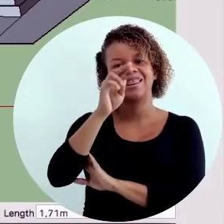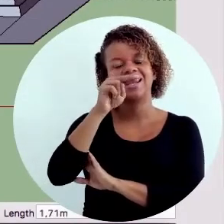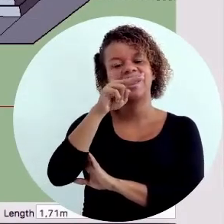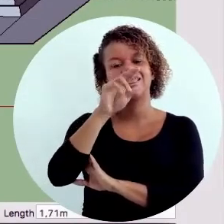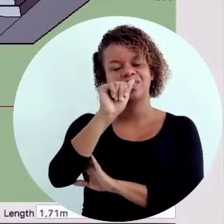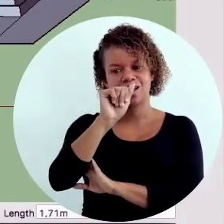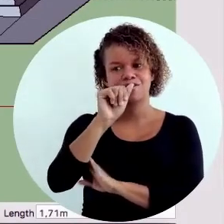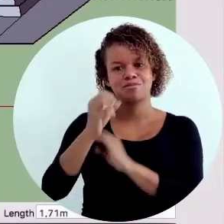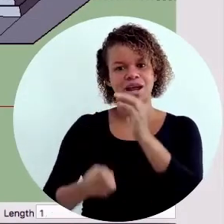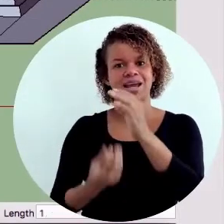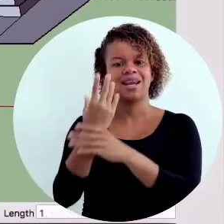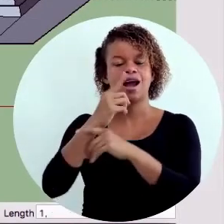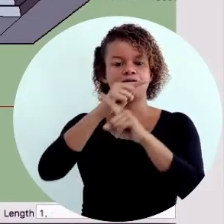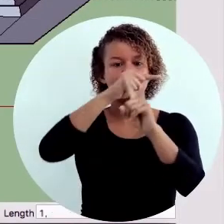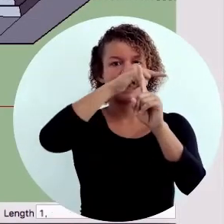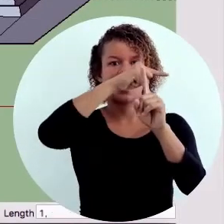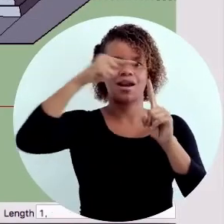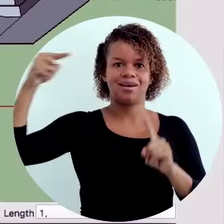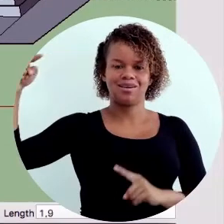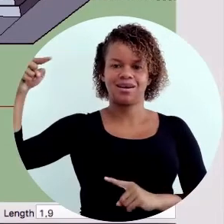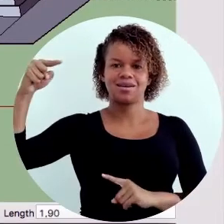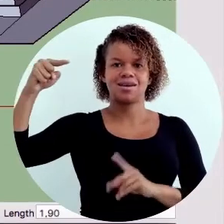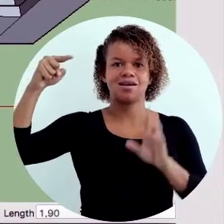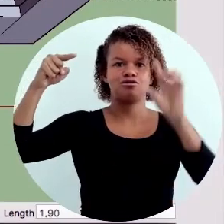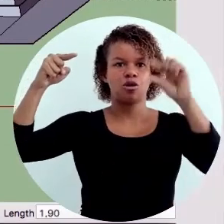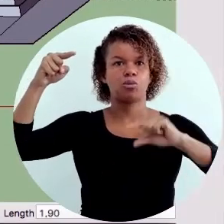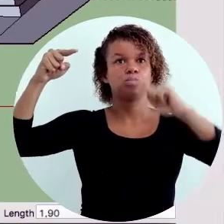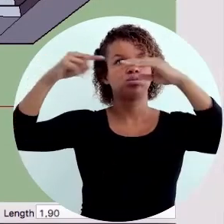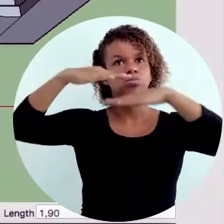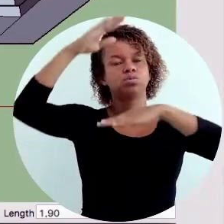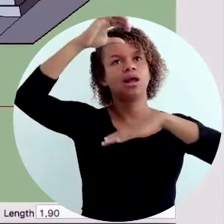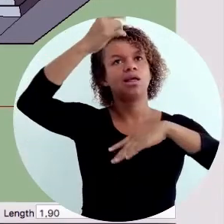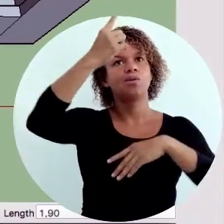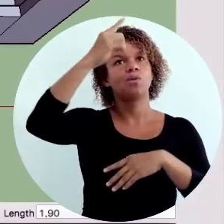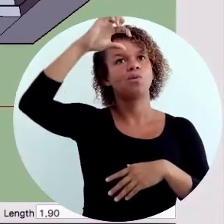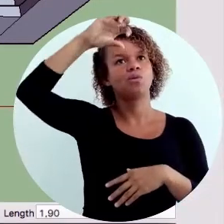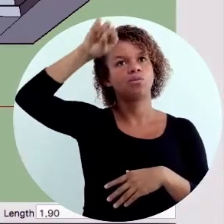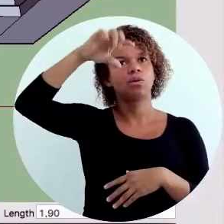Utilizando a trena para criar uma linha guia a 1,90.